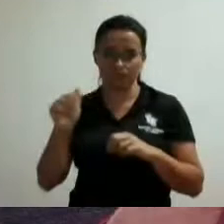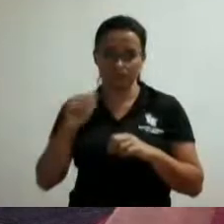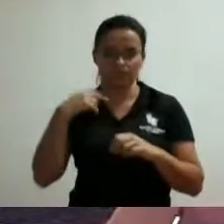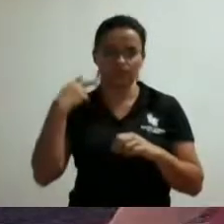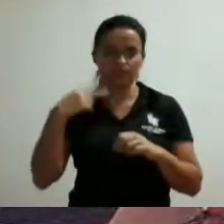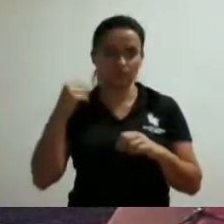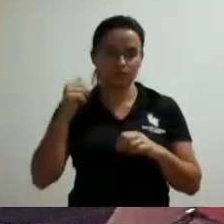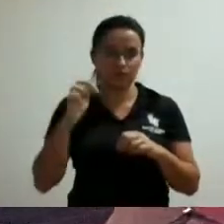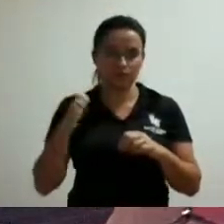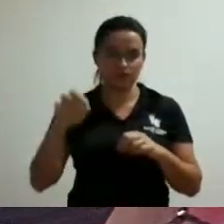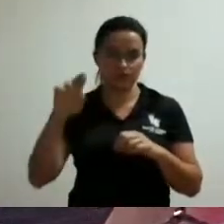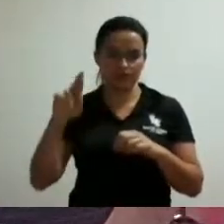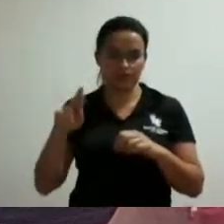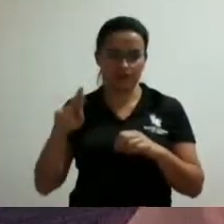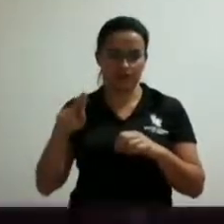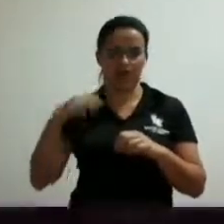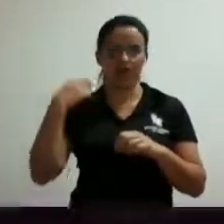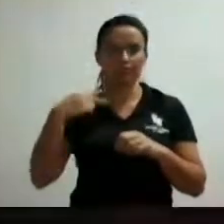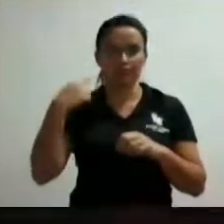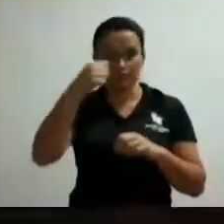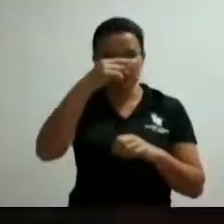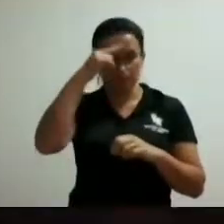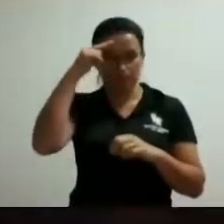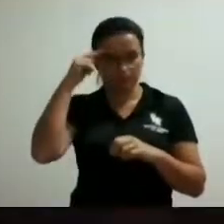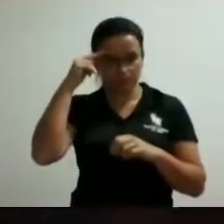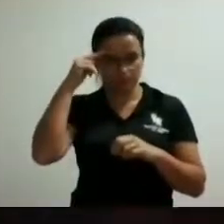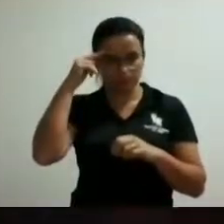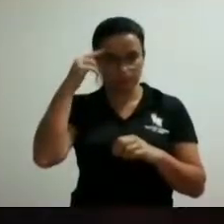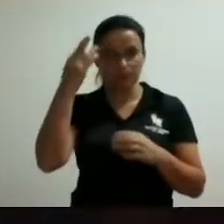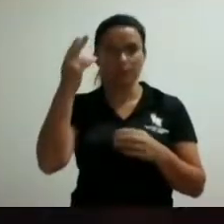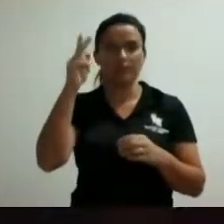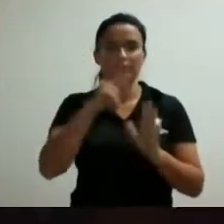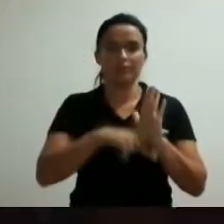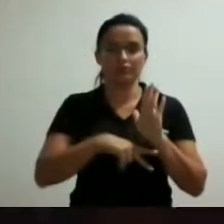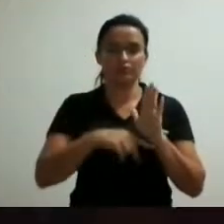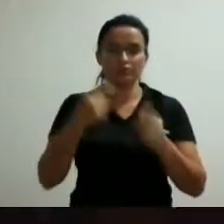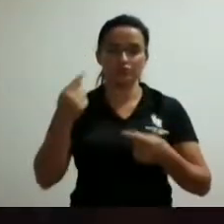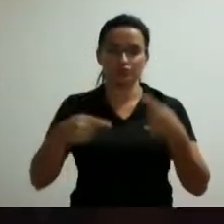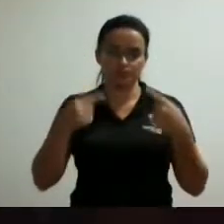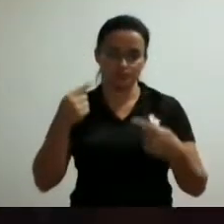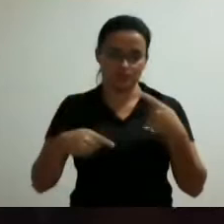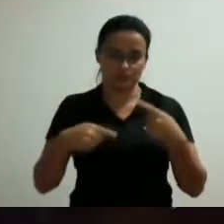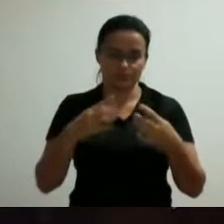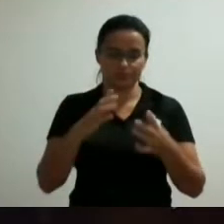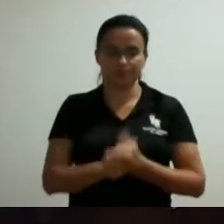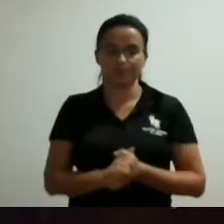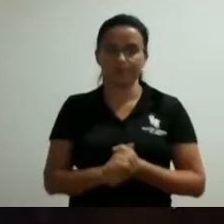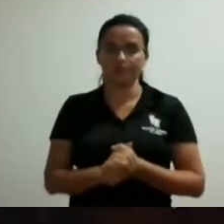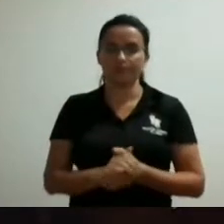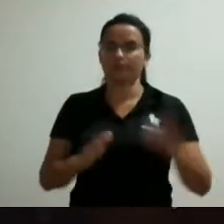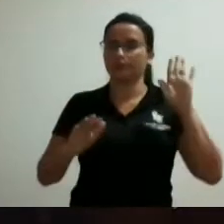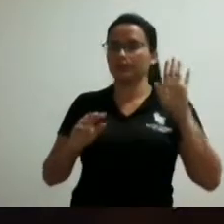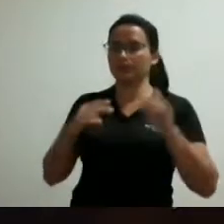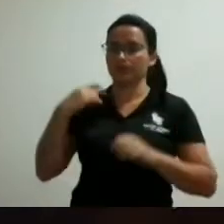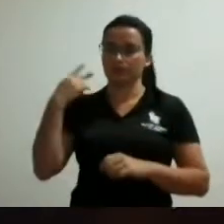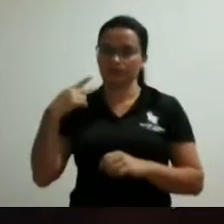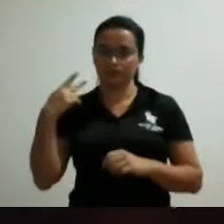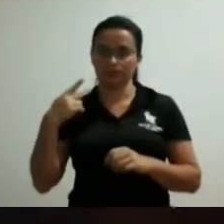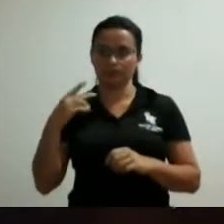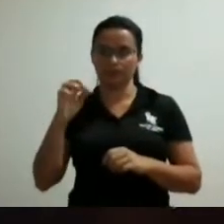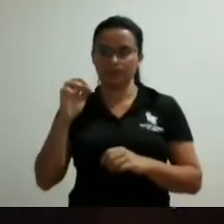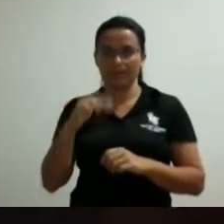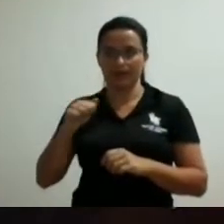militão projeto encontro sem discussão pela ordem do presidente pela ordem vereador pardal com a palavra vereador pardal